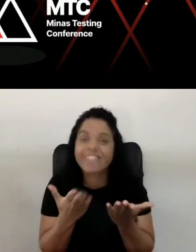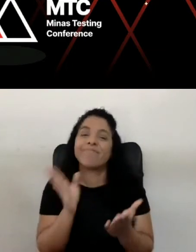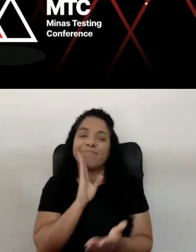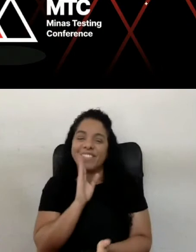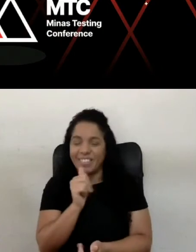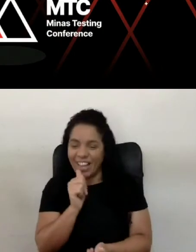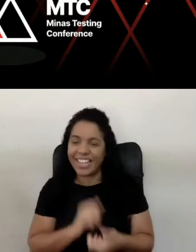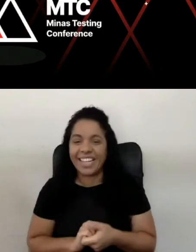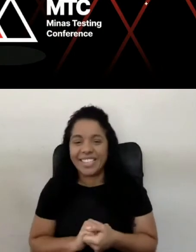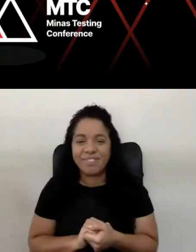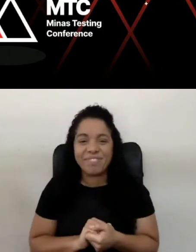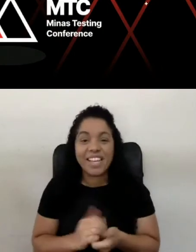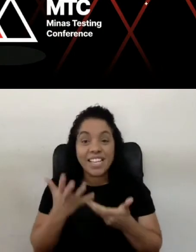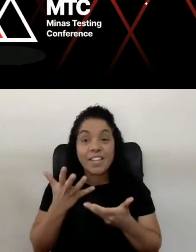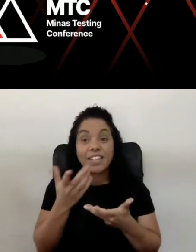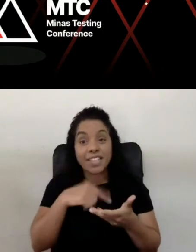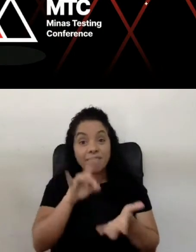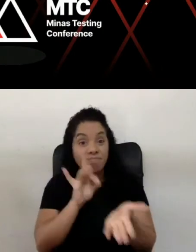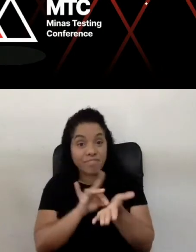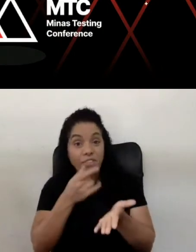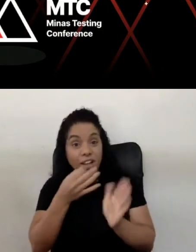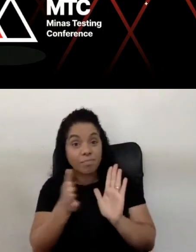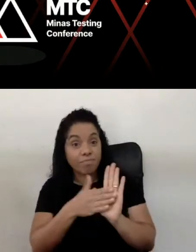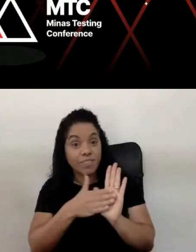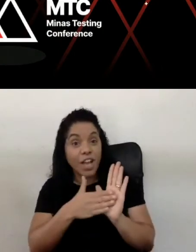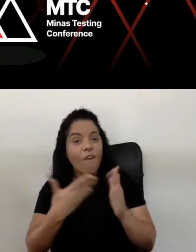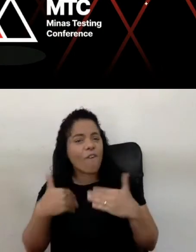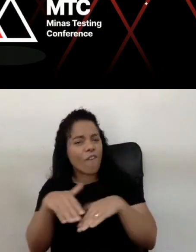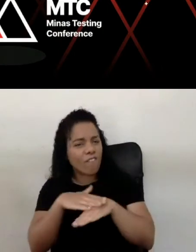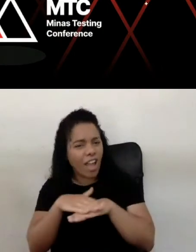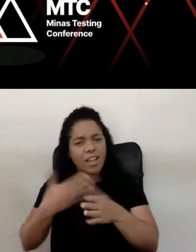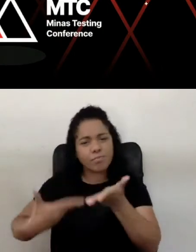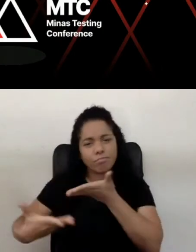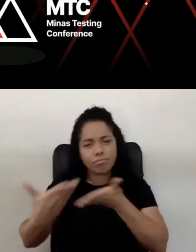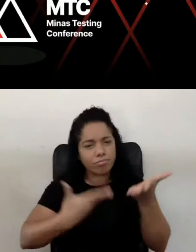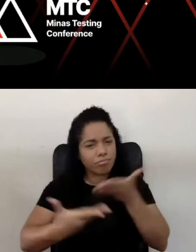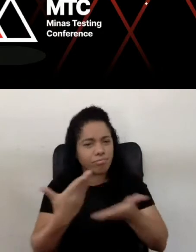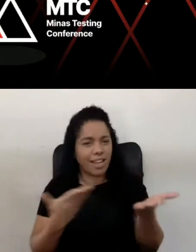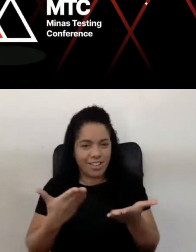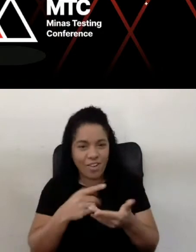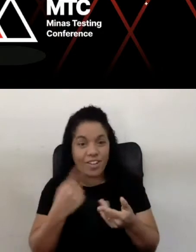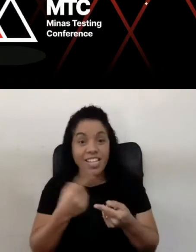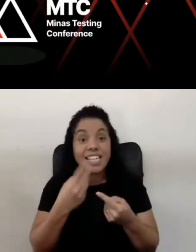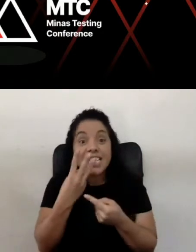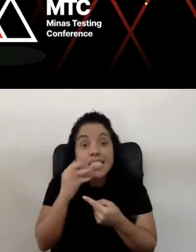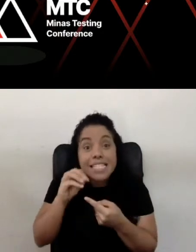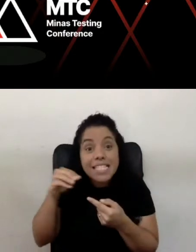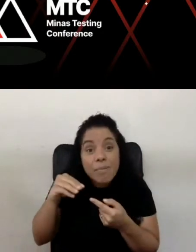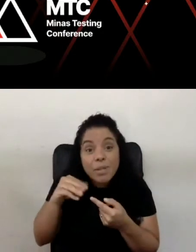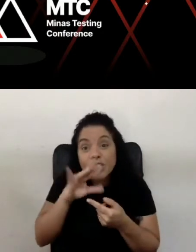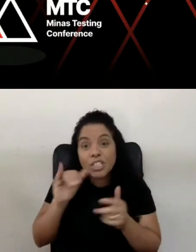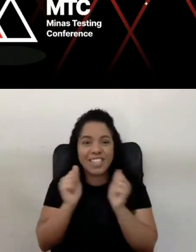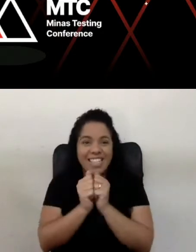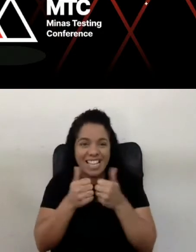bacana. E eu gostaria de fato propor uma conversa, uma troca nesses 30 minutinhos que a gente vai